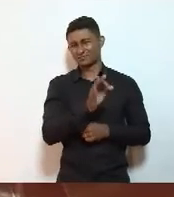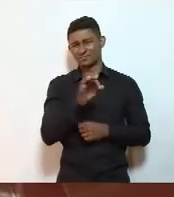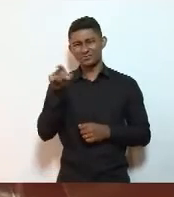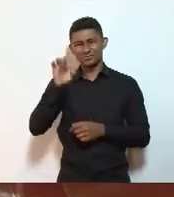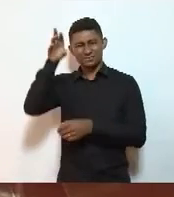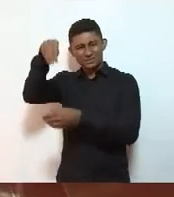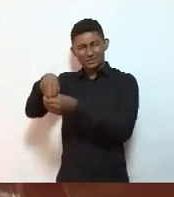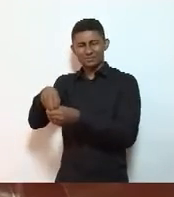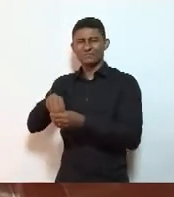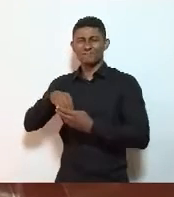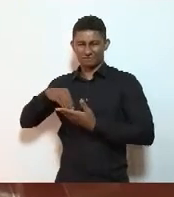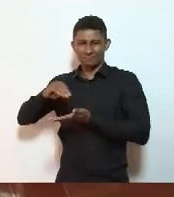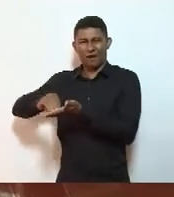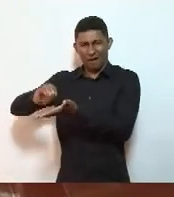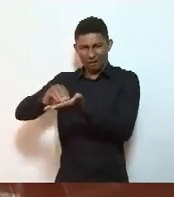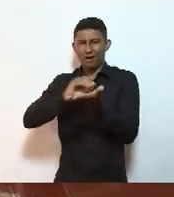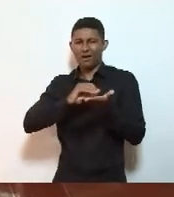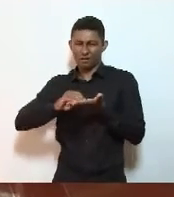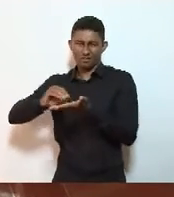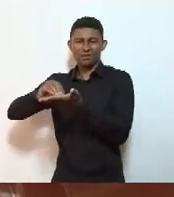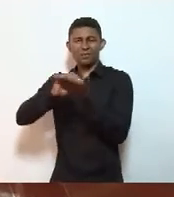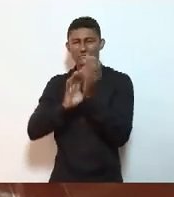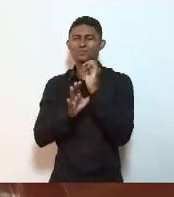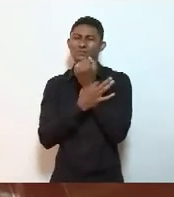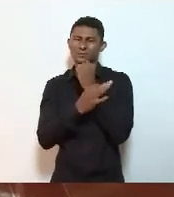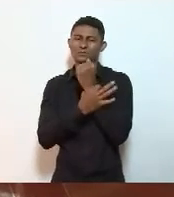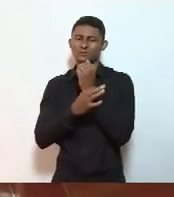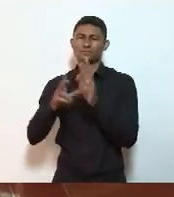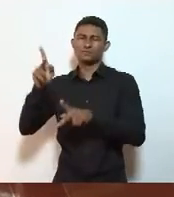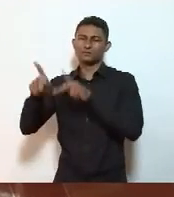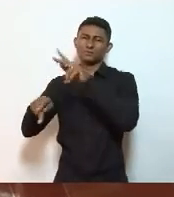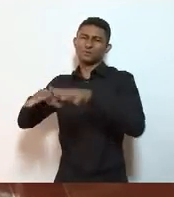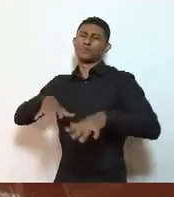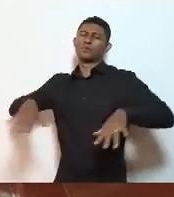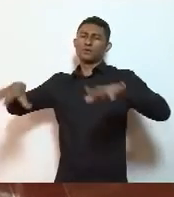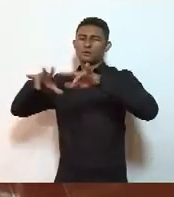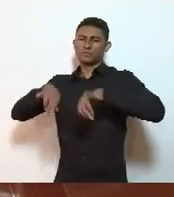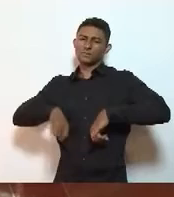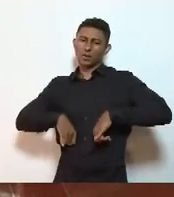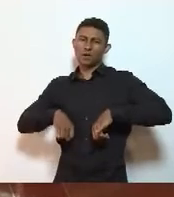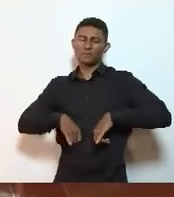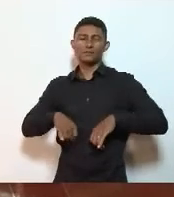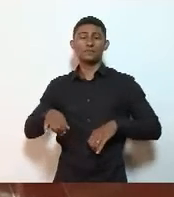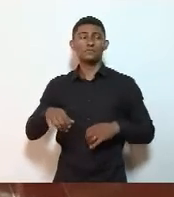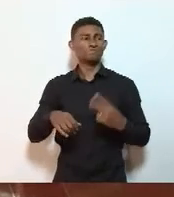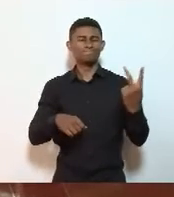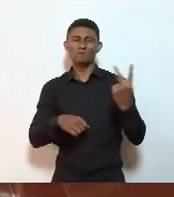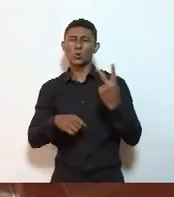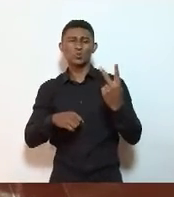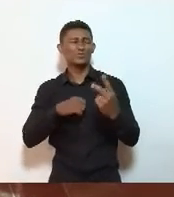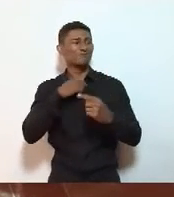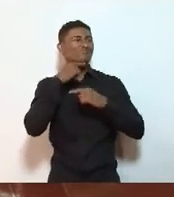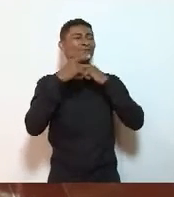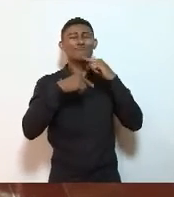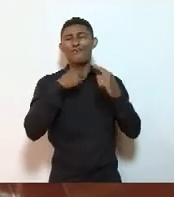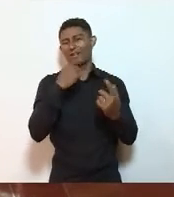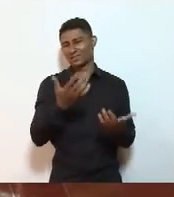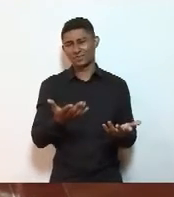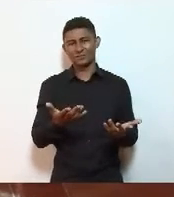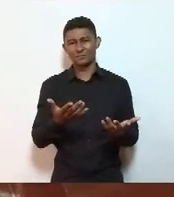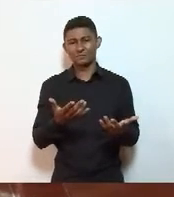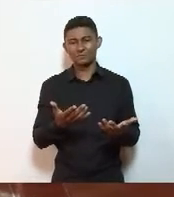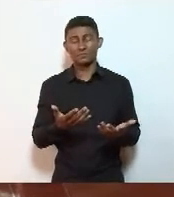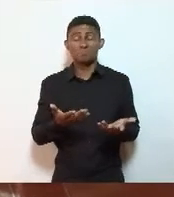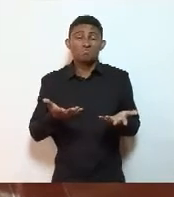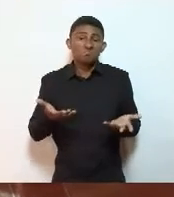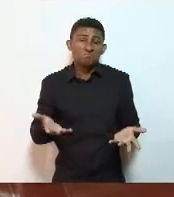se volta contra essas populações. Nós não tivemos sucesso, não Eliana? Não sei se essa força e essa